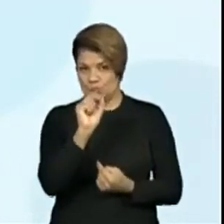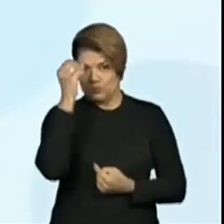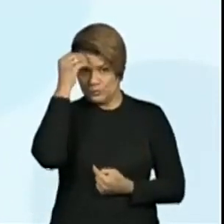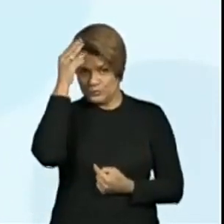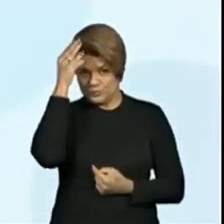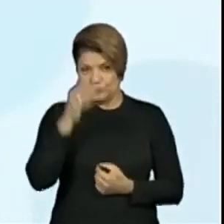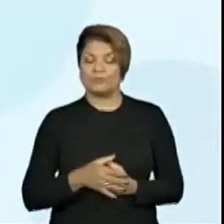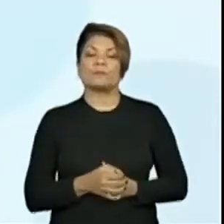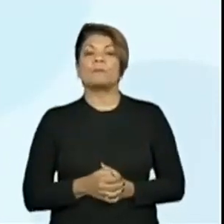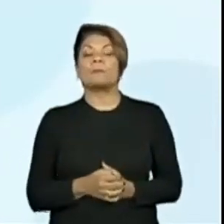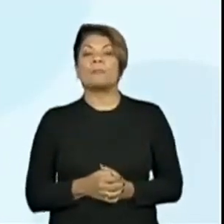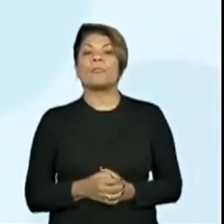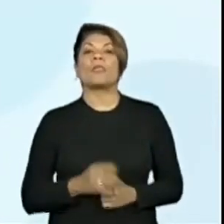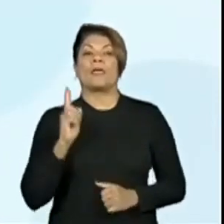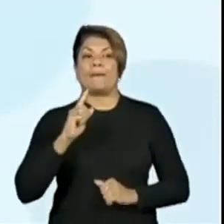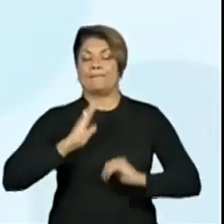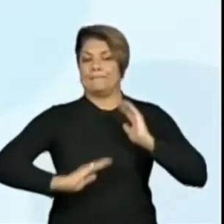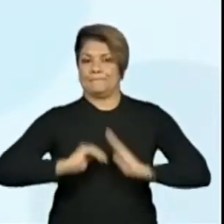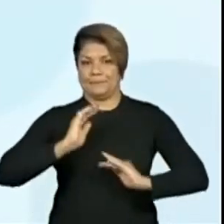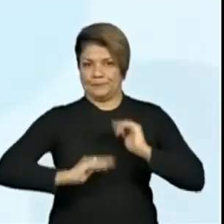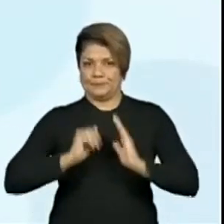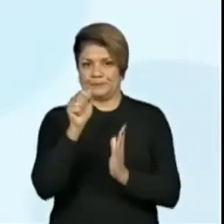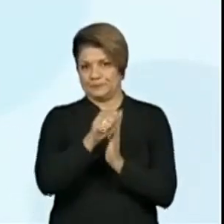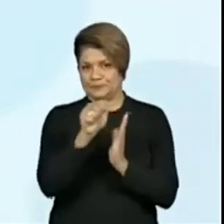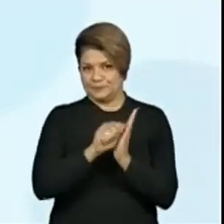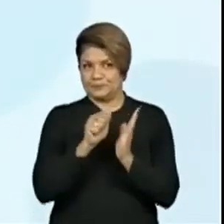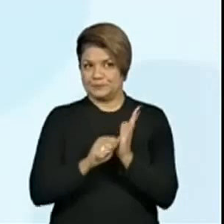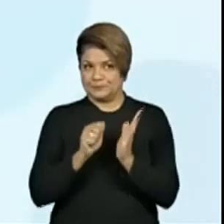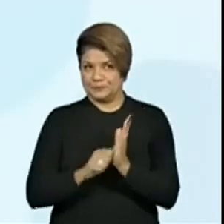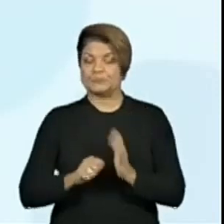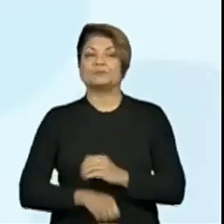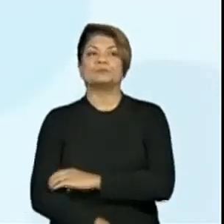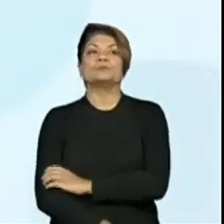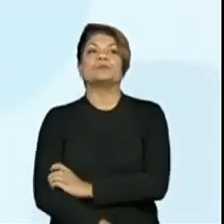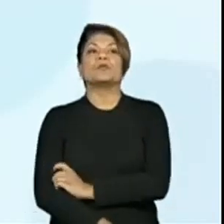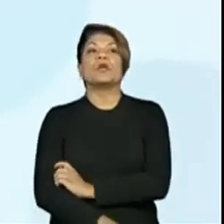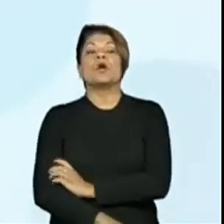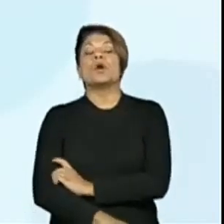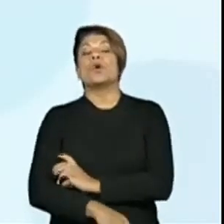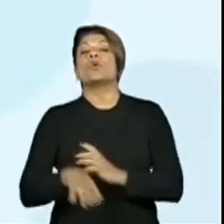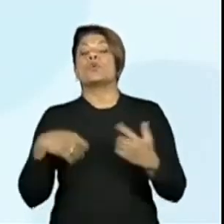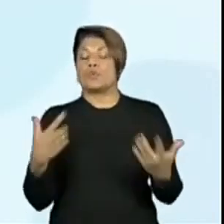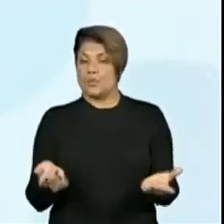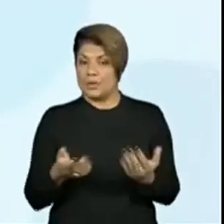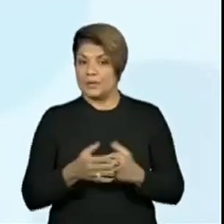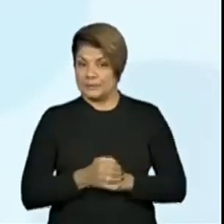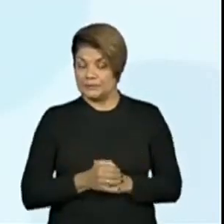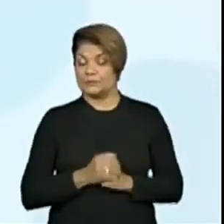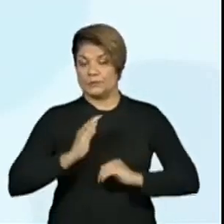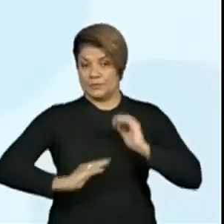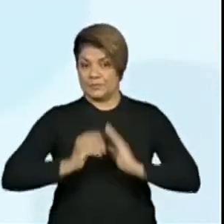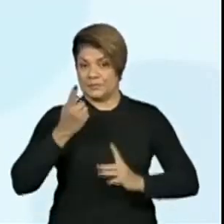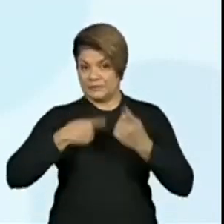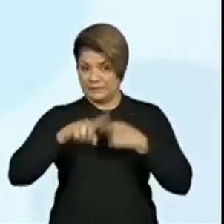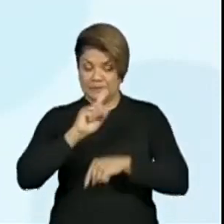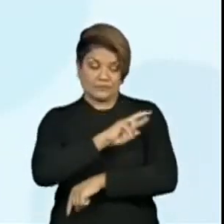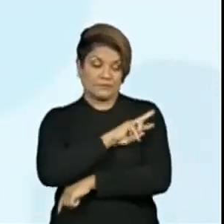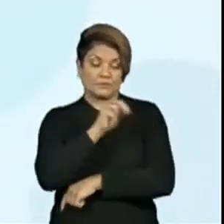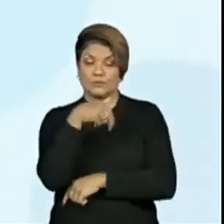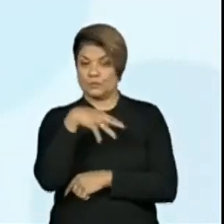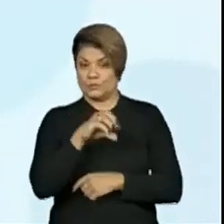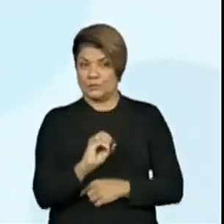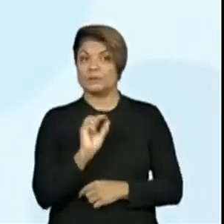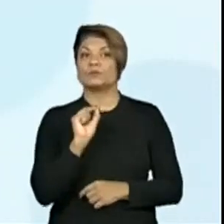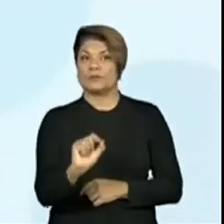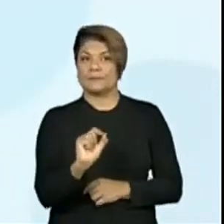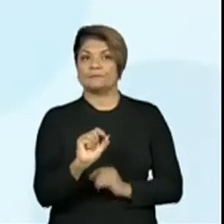a gente está falando de uma produção de escrita. Quando eu estou falando da habilidade, eu falo de segundo ano, tratando